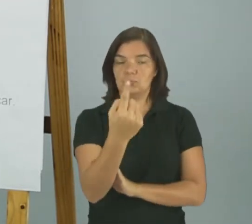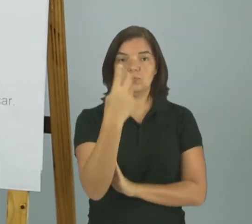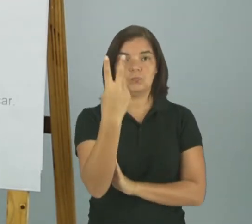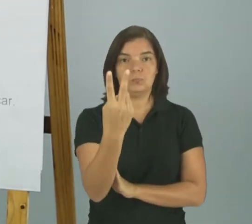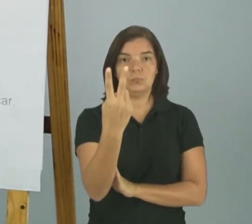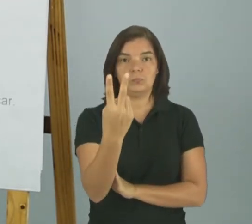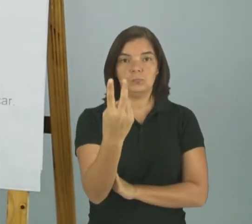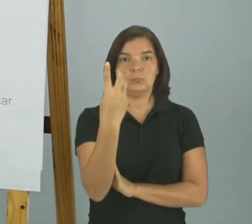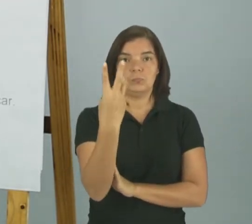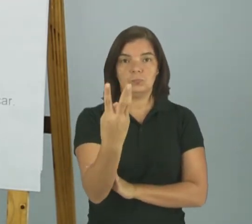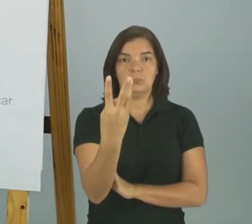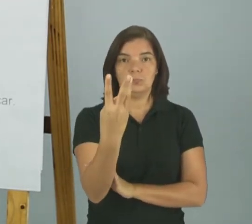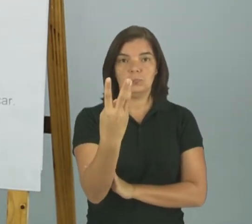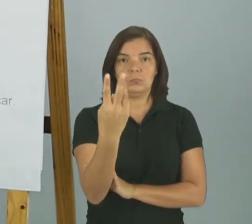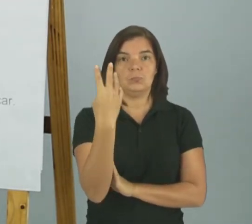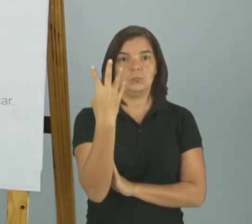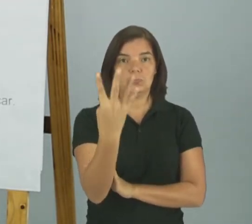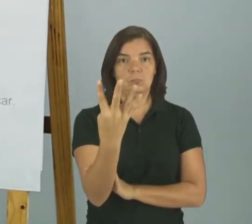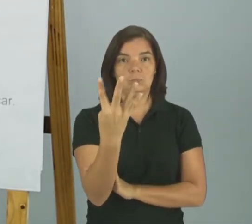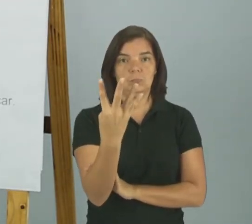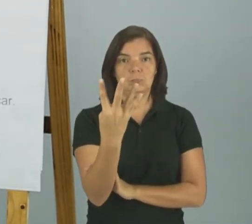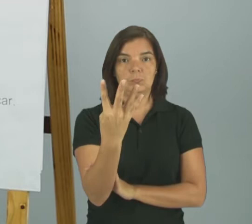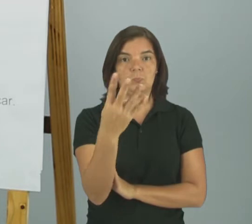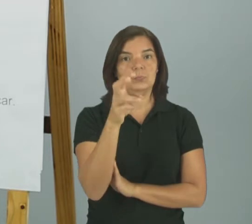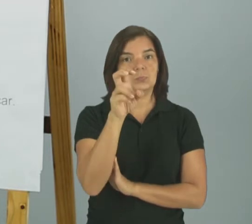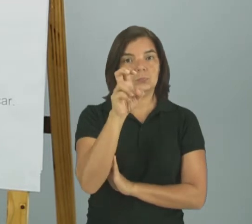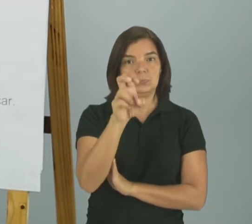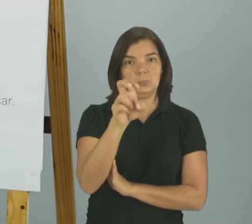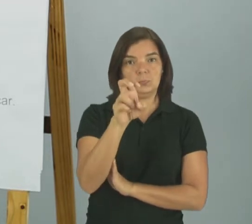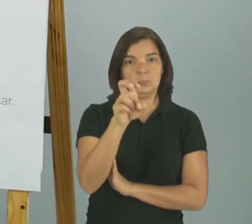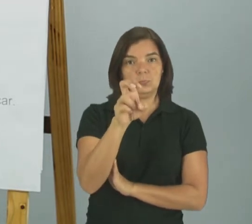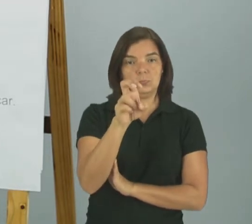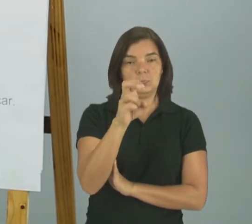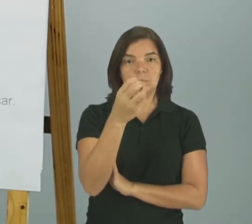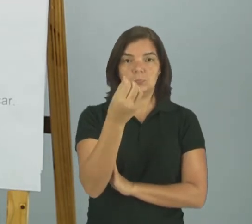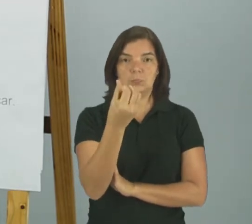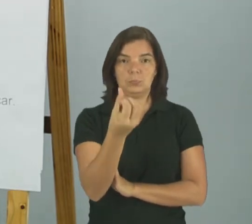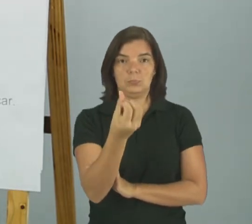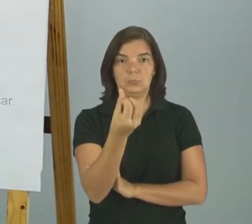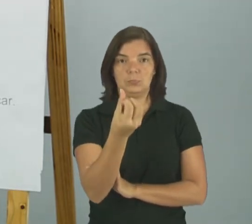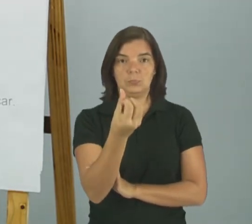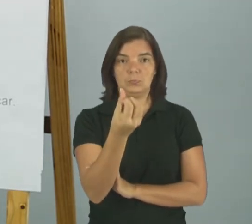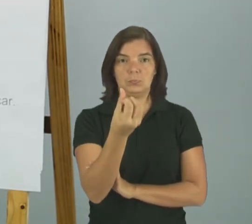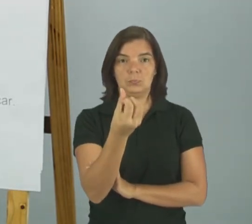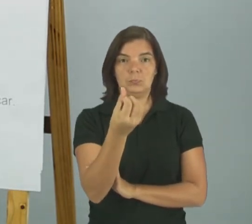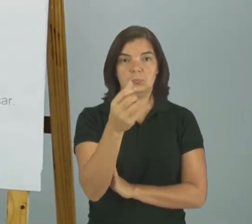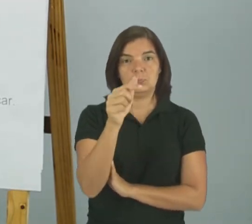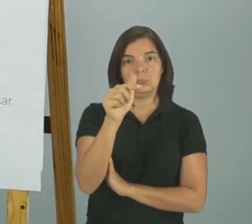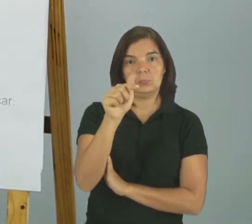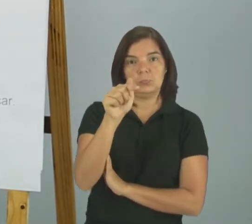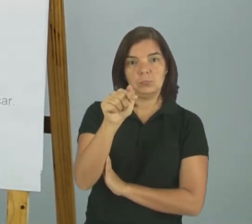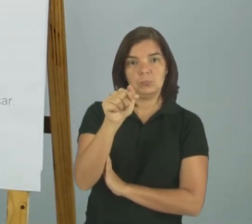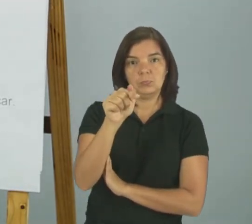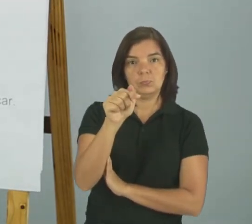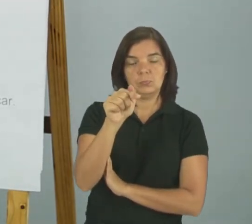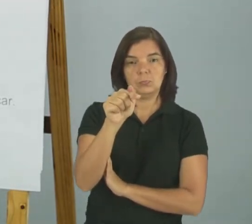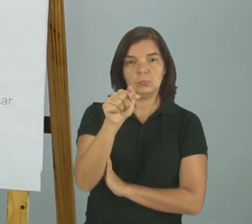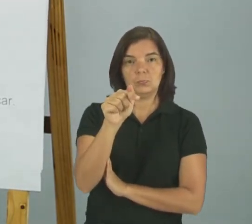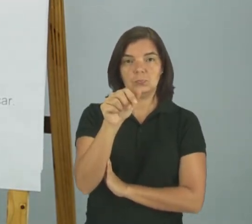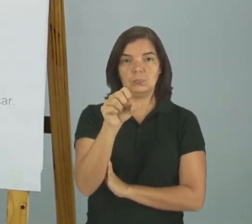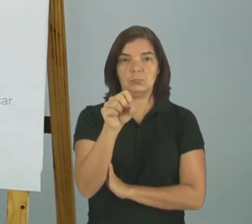Dois Três Quatro Cinco Seis Sete